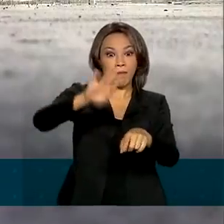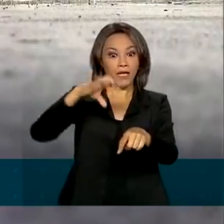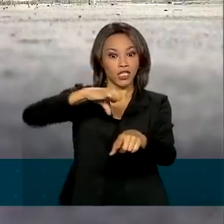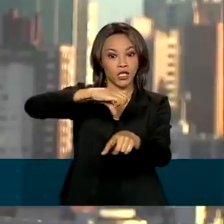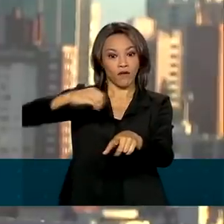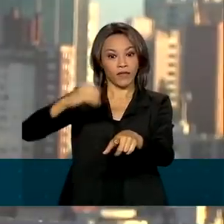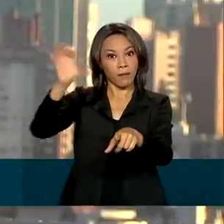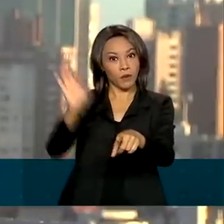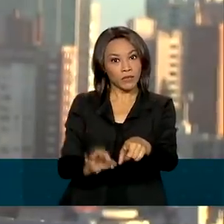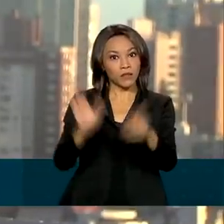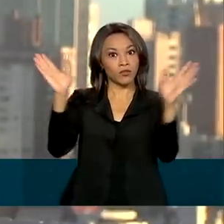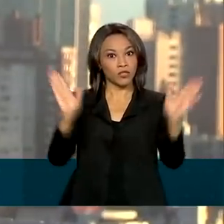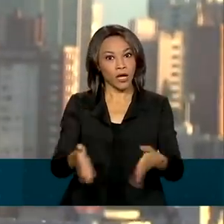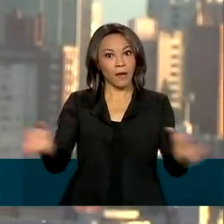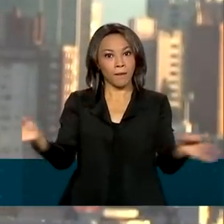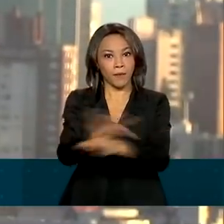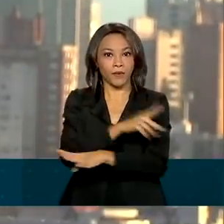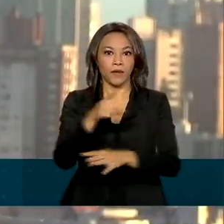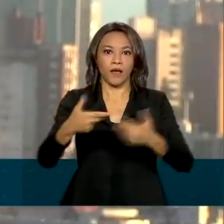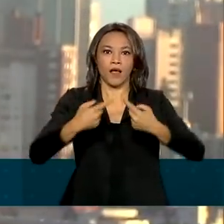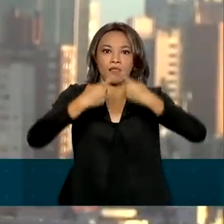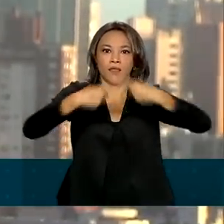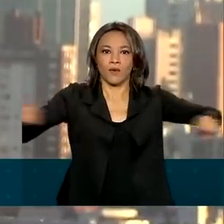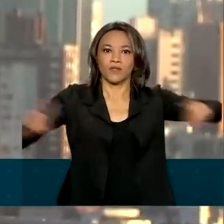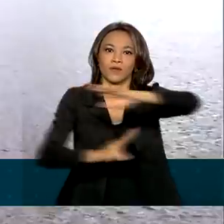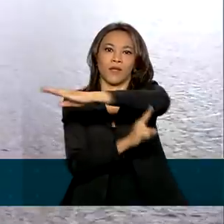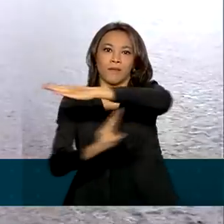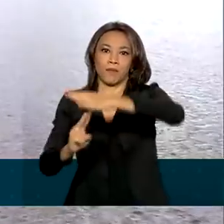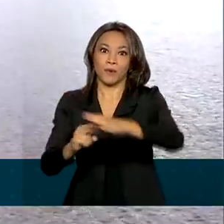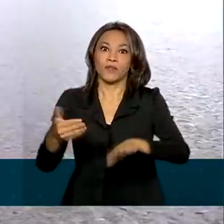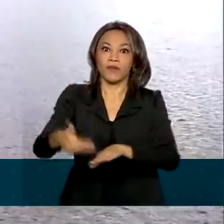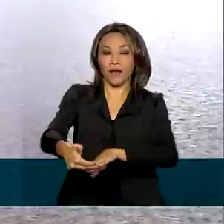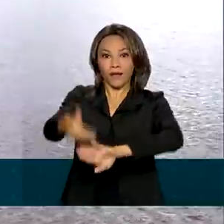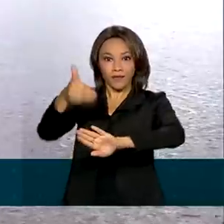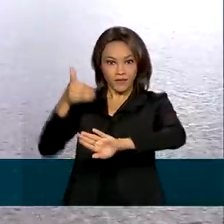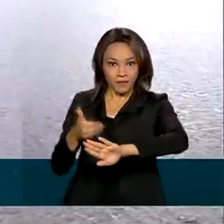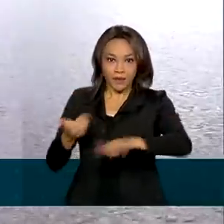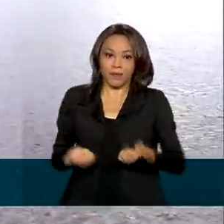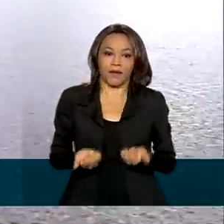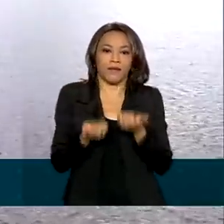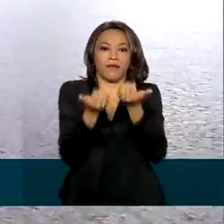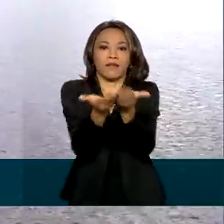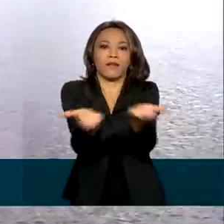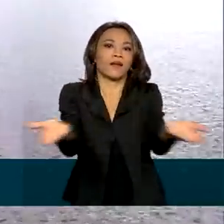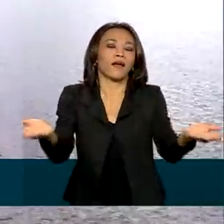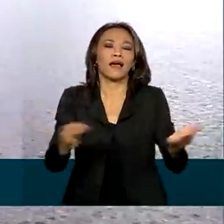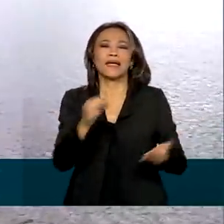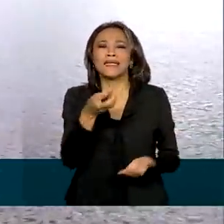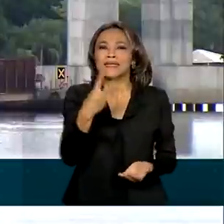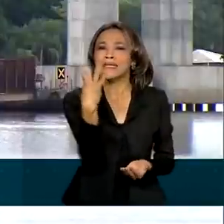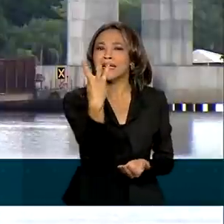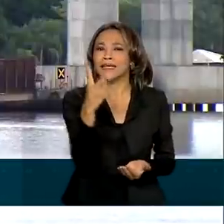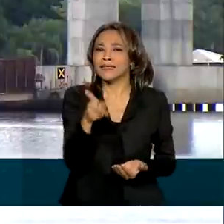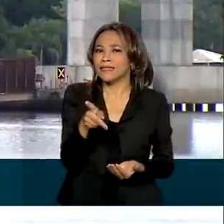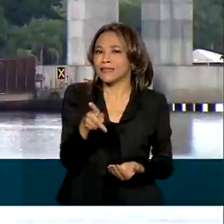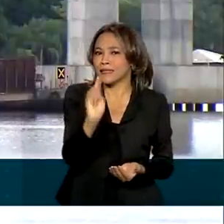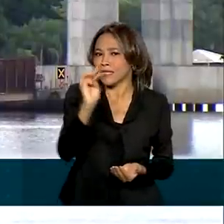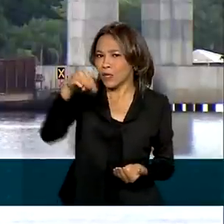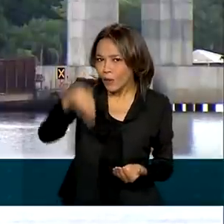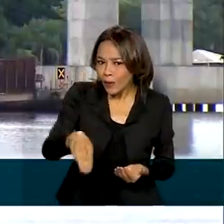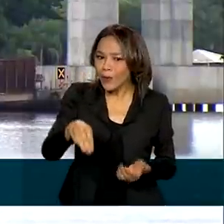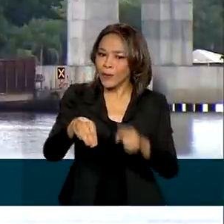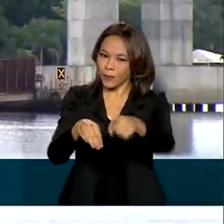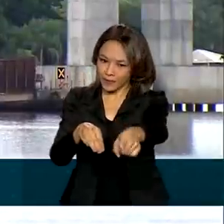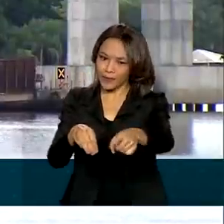concluída, a inauguração da ponte foi antecipada para entregar à população os quase 3 quilômetros de ponte e 3